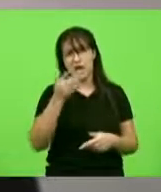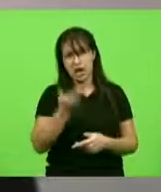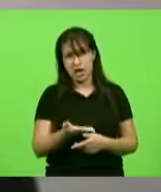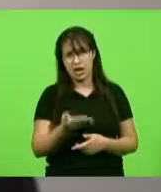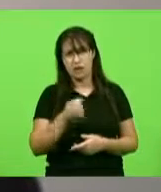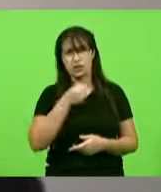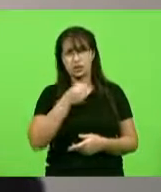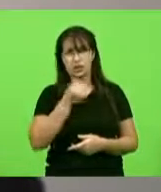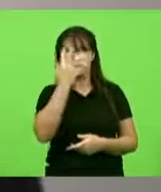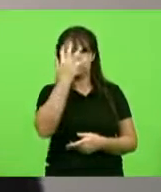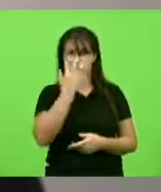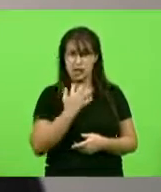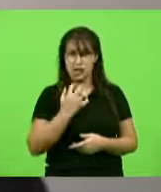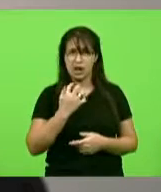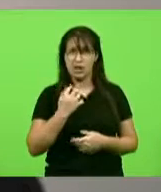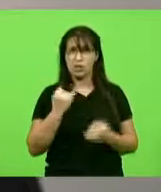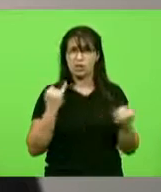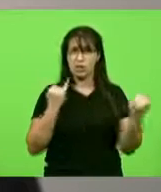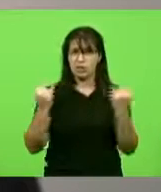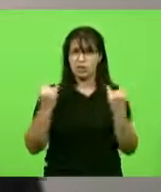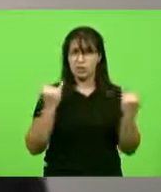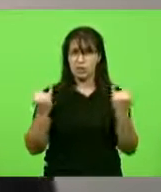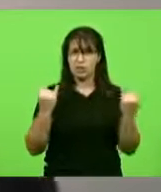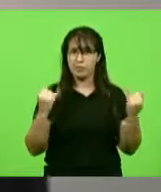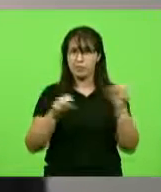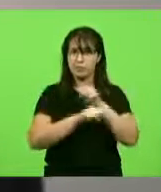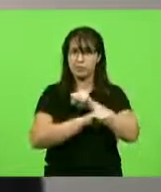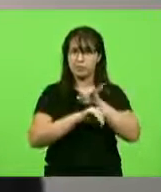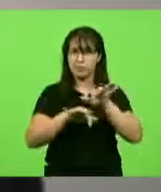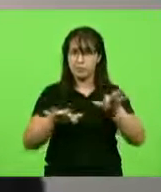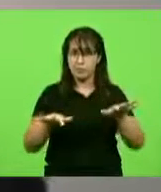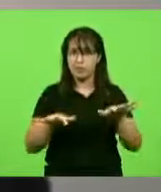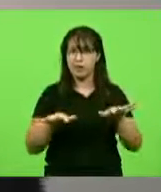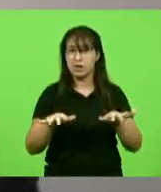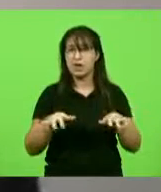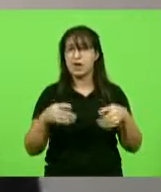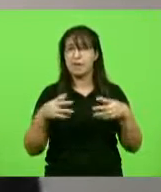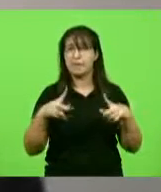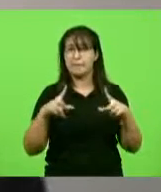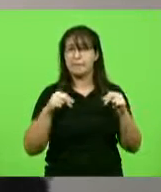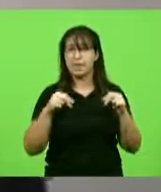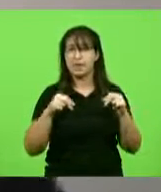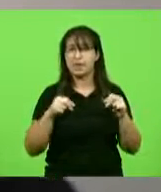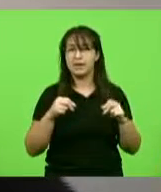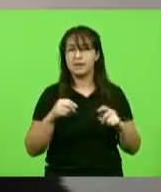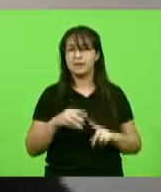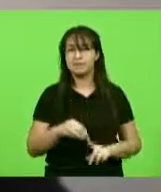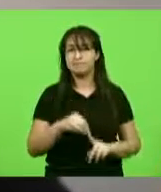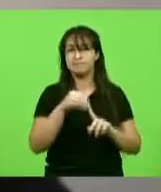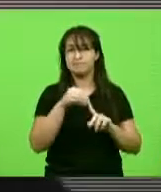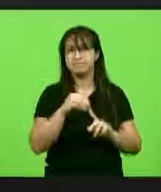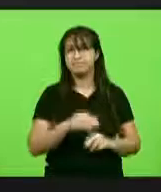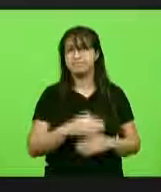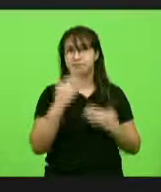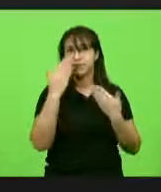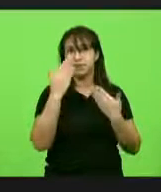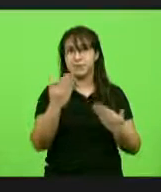faz a informação com qualidade merece também o destaque. Muito obrigado, senhor presidente.